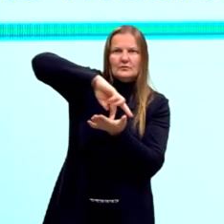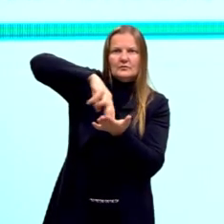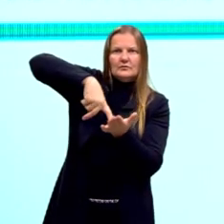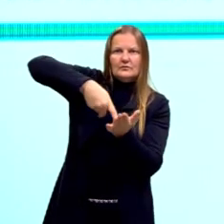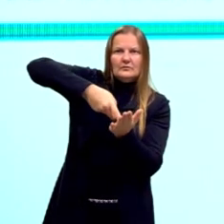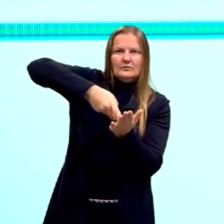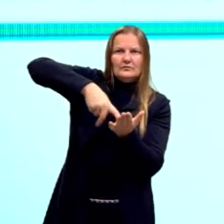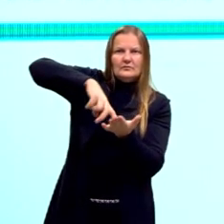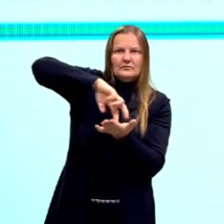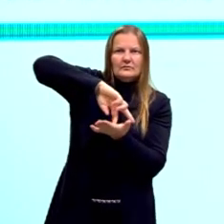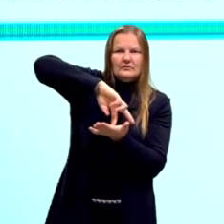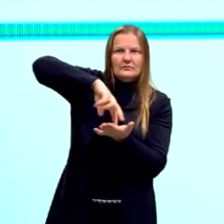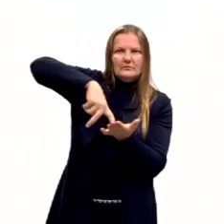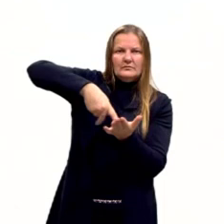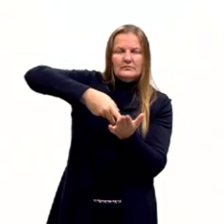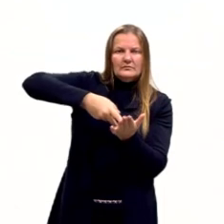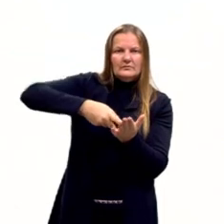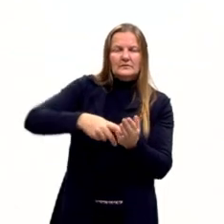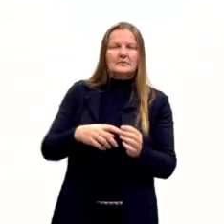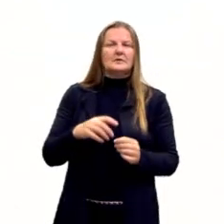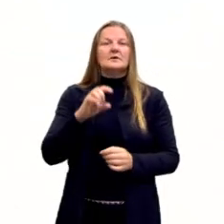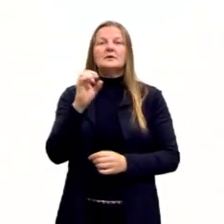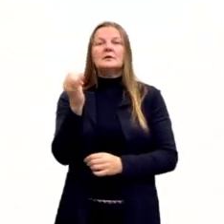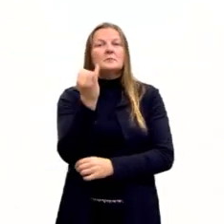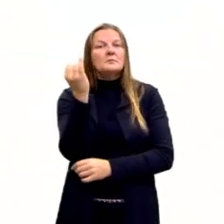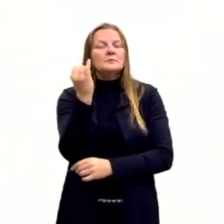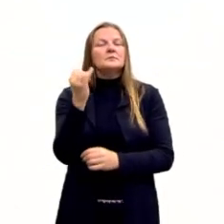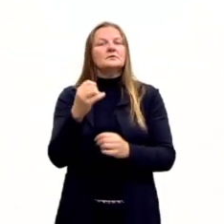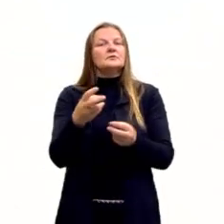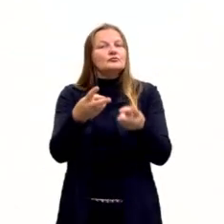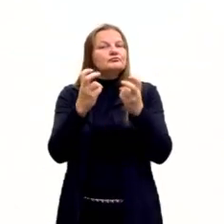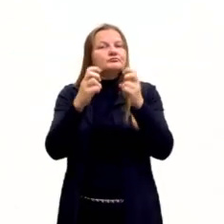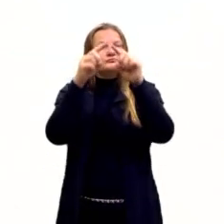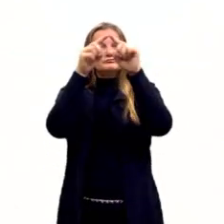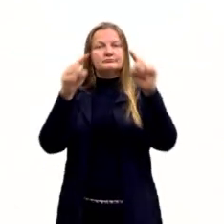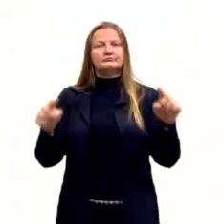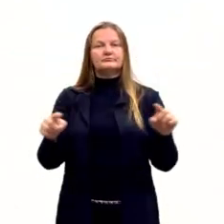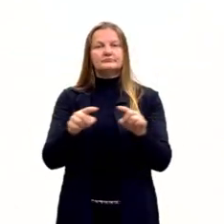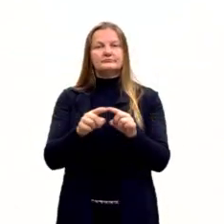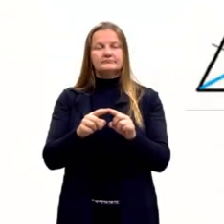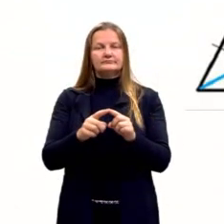Estes seriam, então, os pontos notáveis de um triângulo.